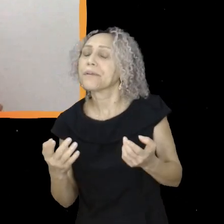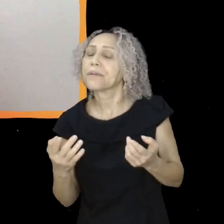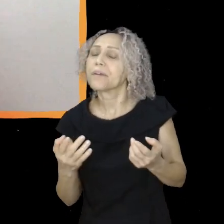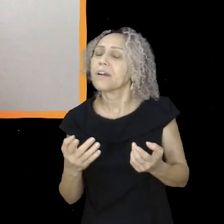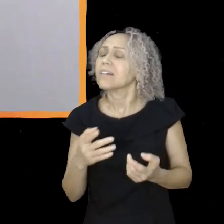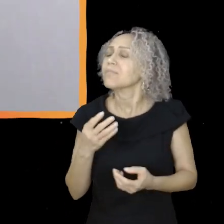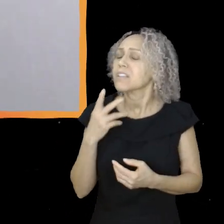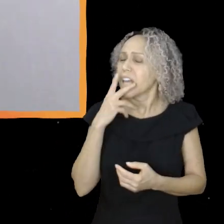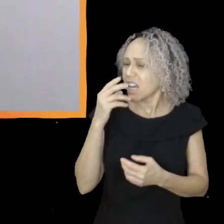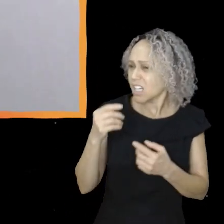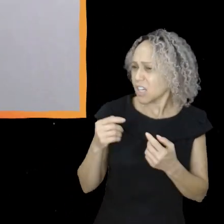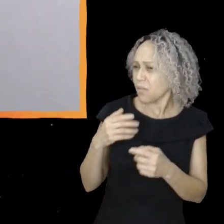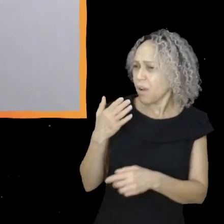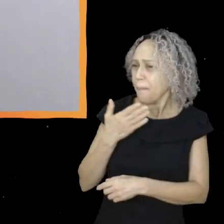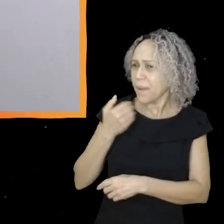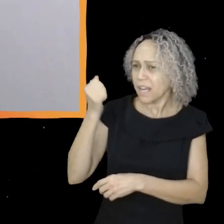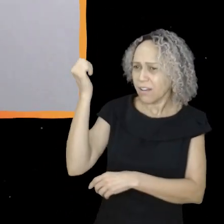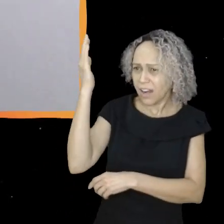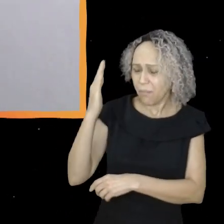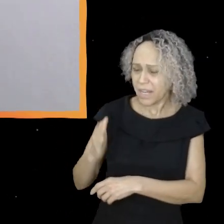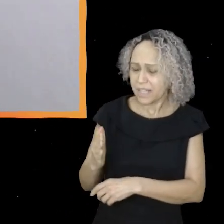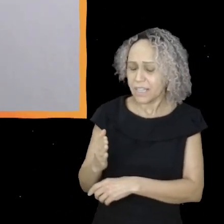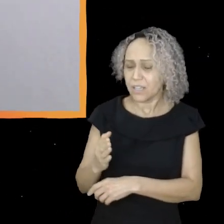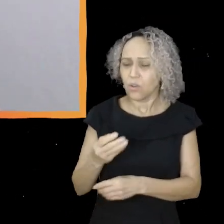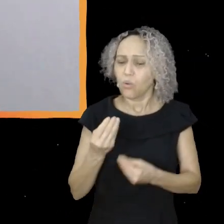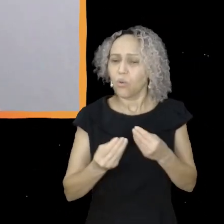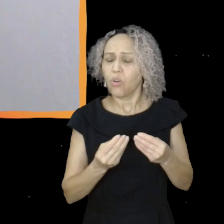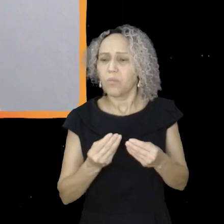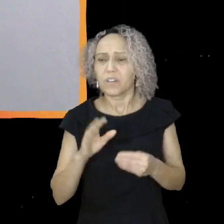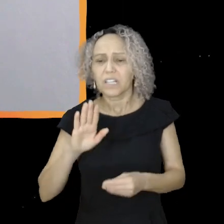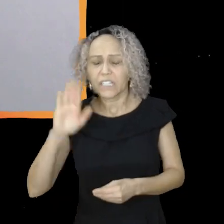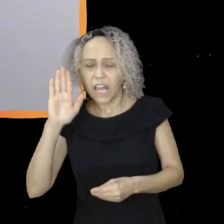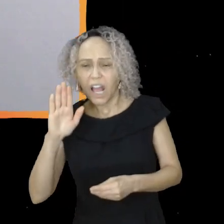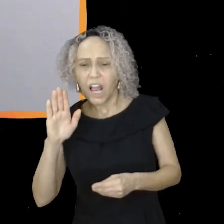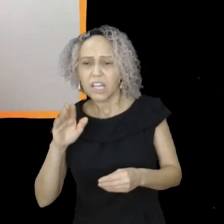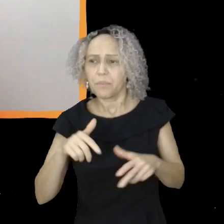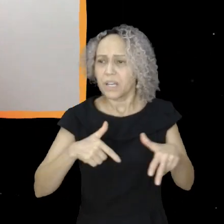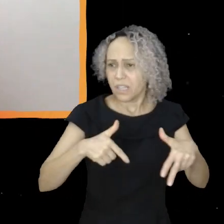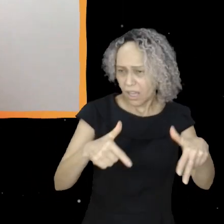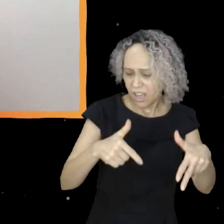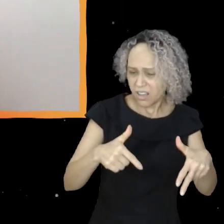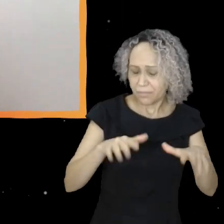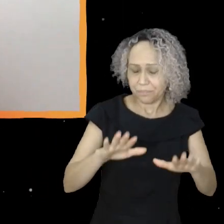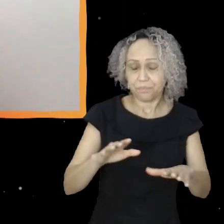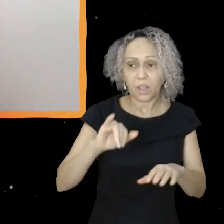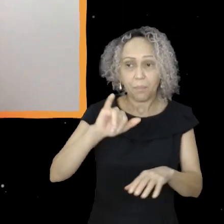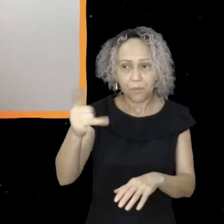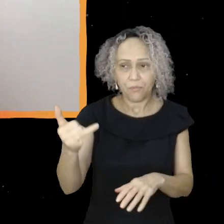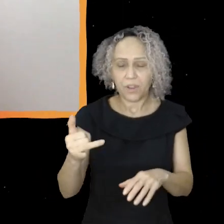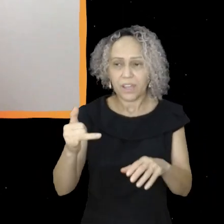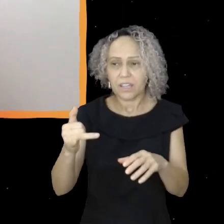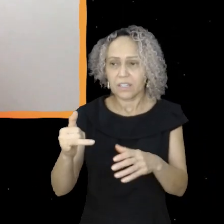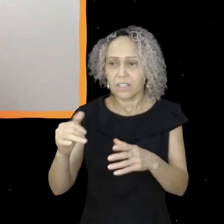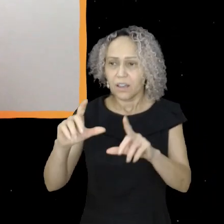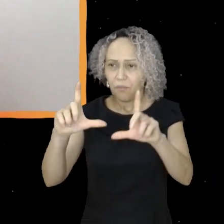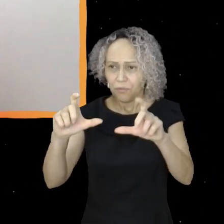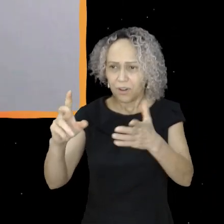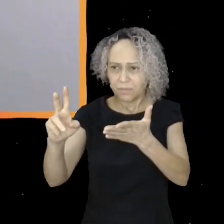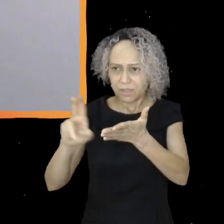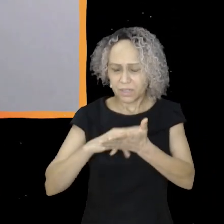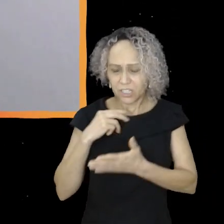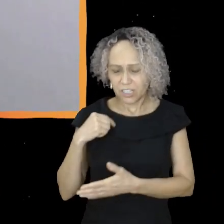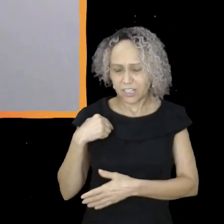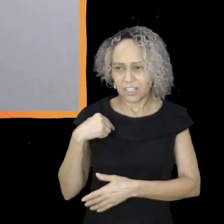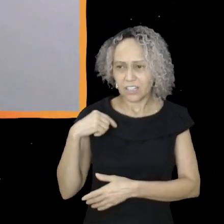como militante. Nessa jornada, aproveita e manda pra gente a sua foto de criança petista. Arroba Crianças Petistas no Instagram e no Facebook.